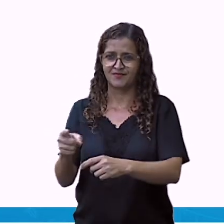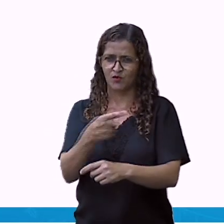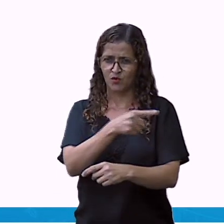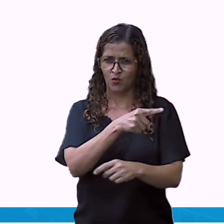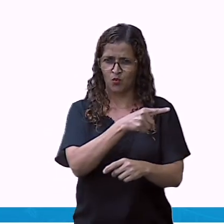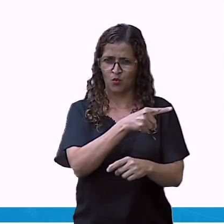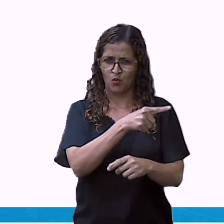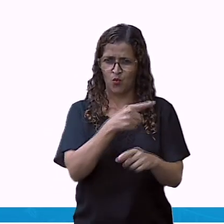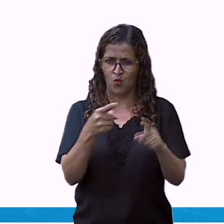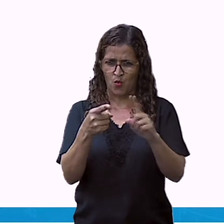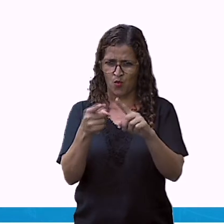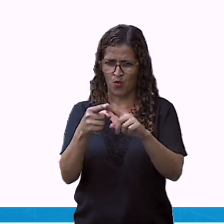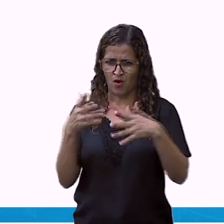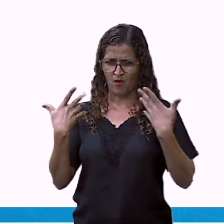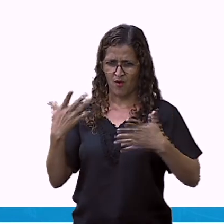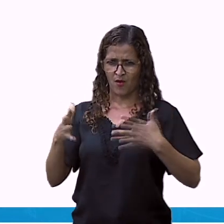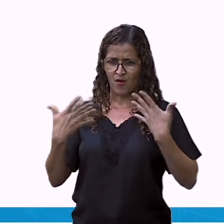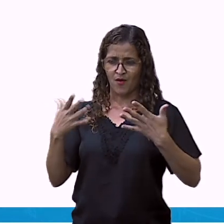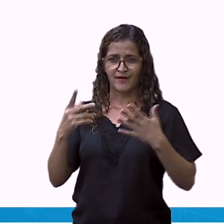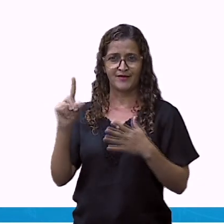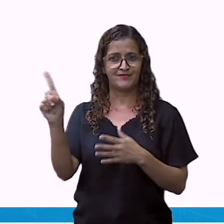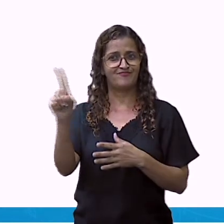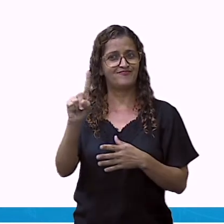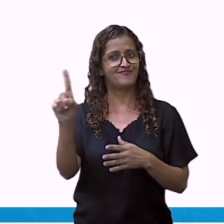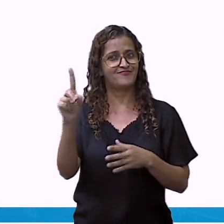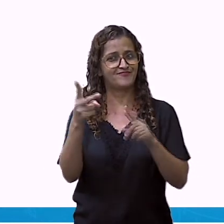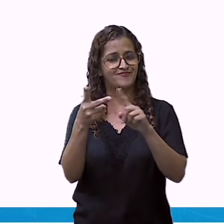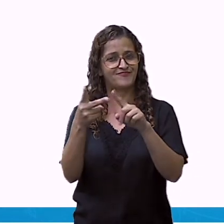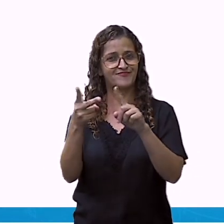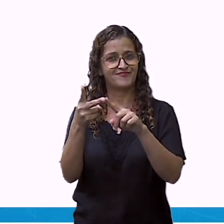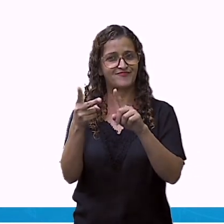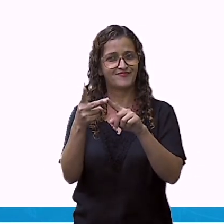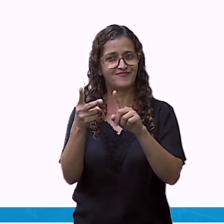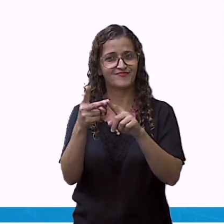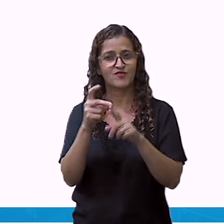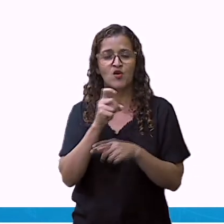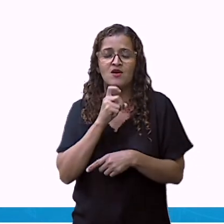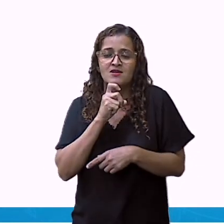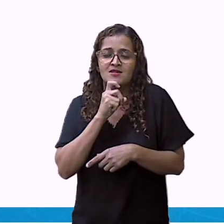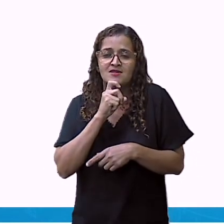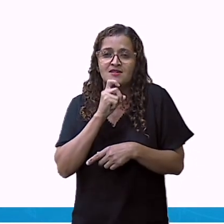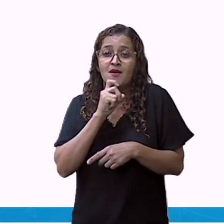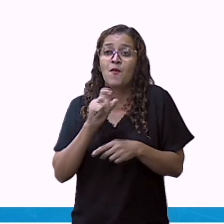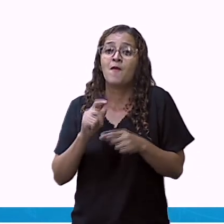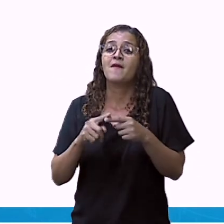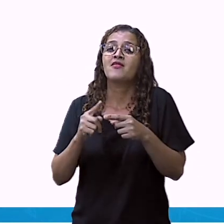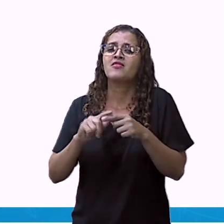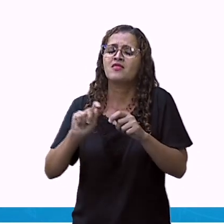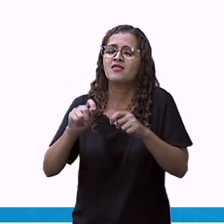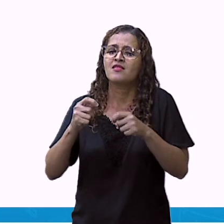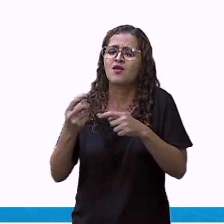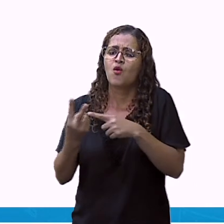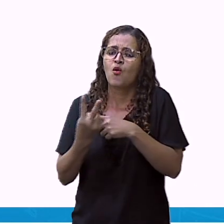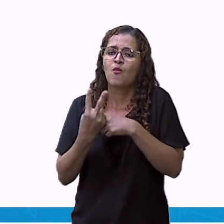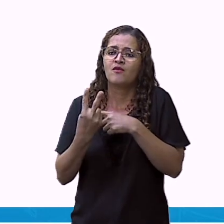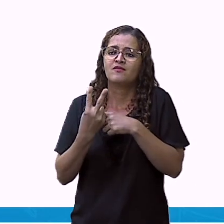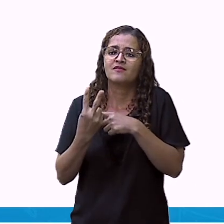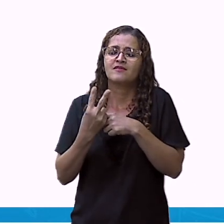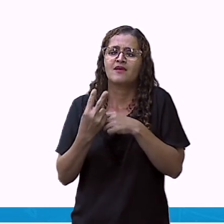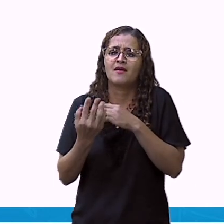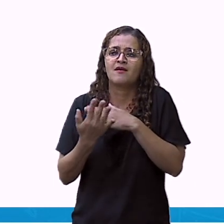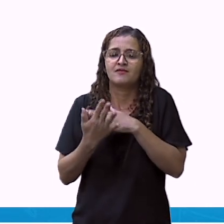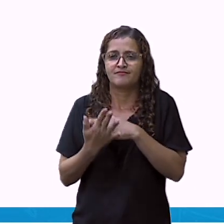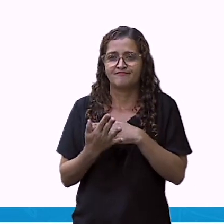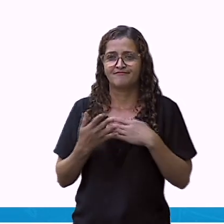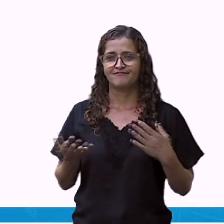verão? Não. É no inverno, que é quando a gente precisa ficar mais aquecido. Qual é a próxima?